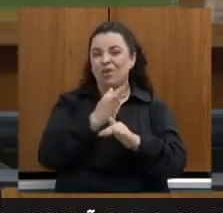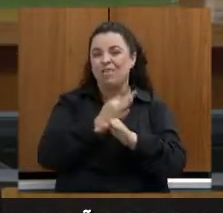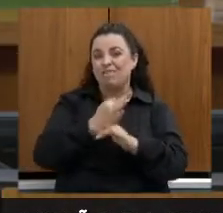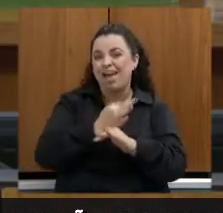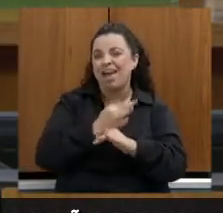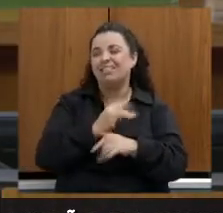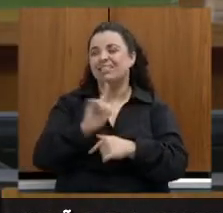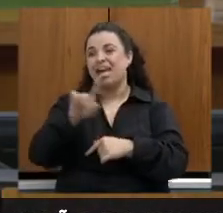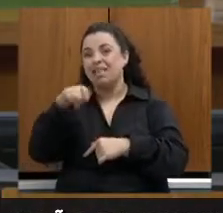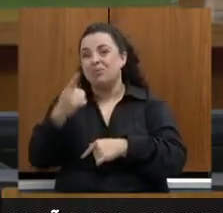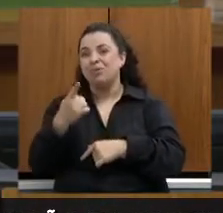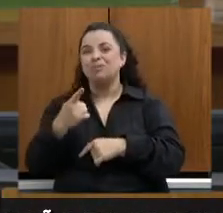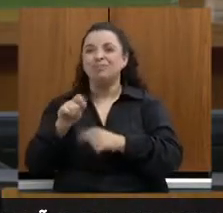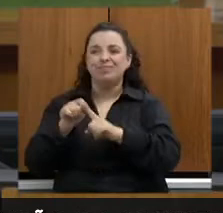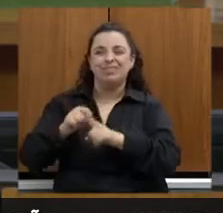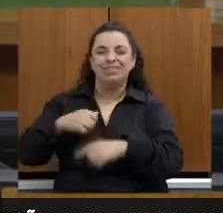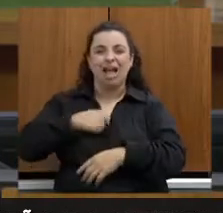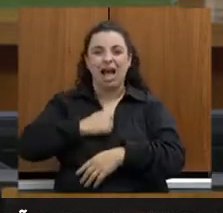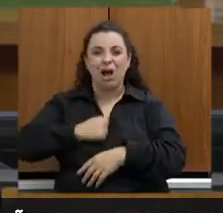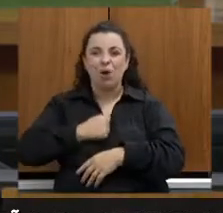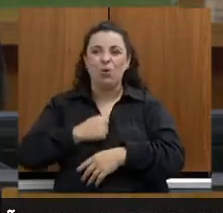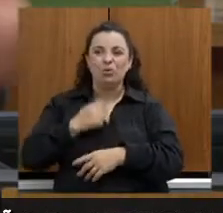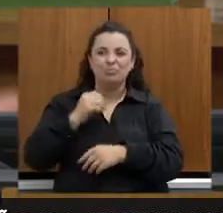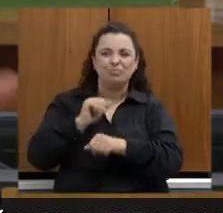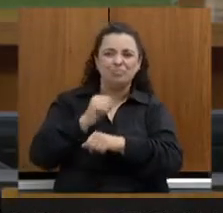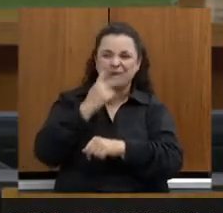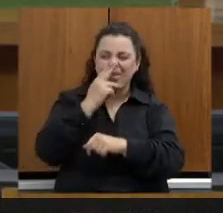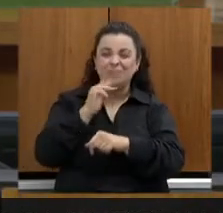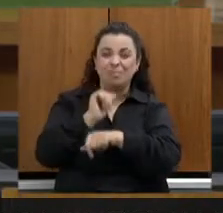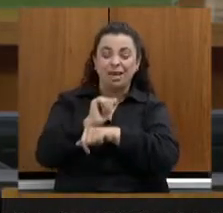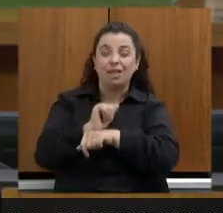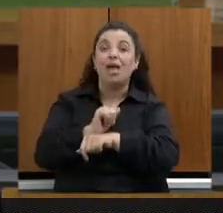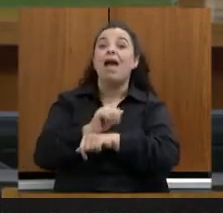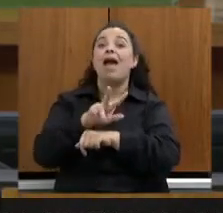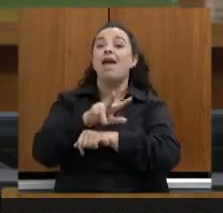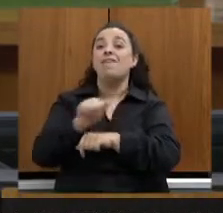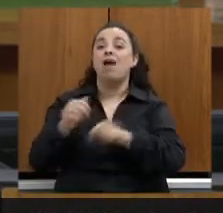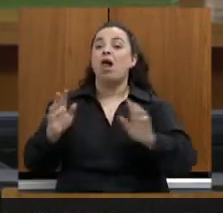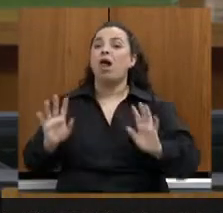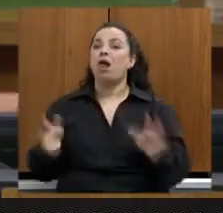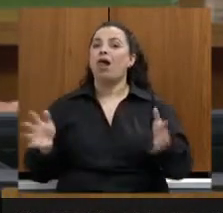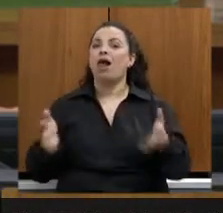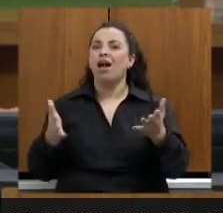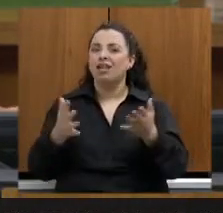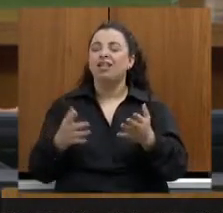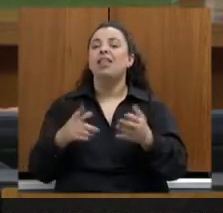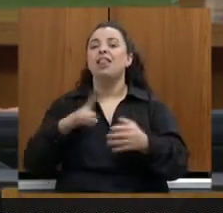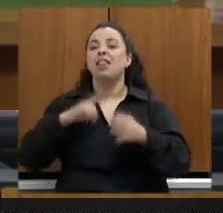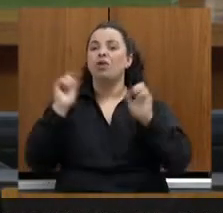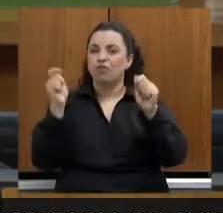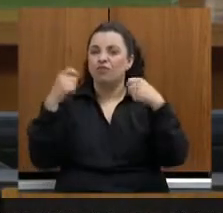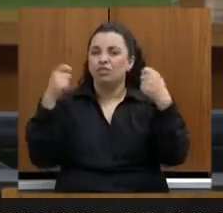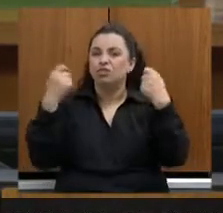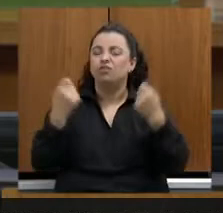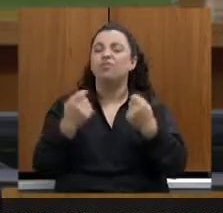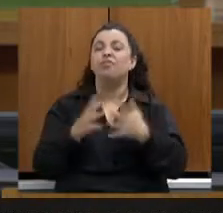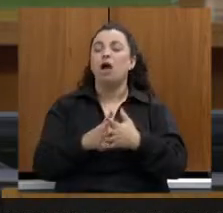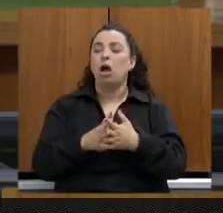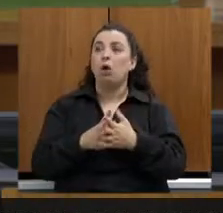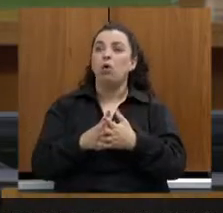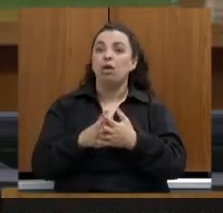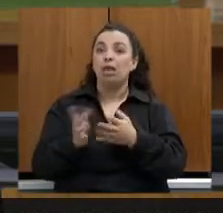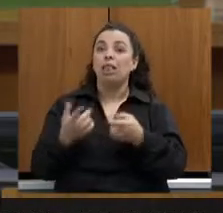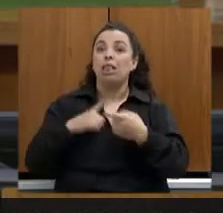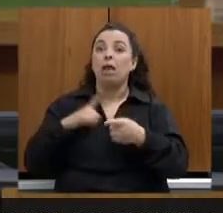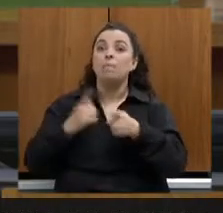em parceria também com patrocinadores e, sobretudo, com os municípios e criando as rotas turísticas para o município. Belo